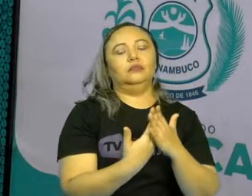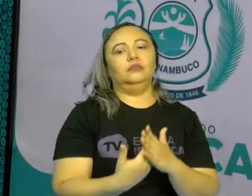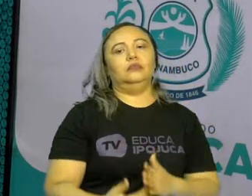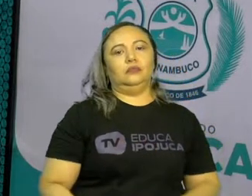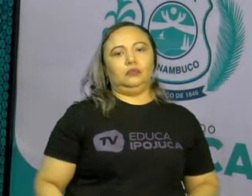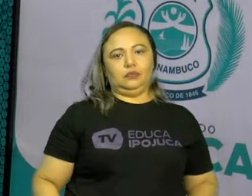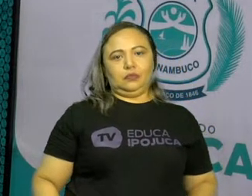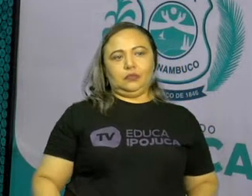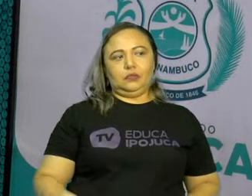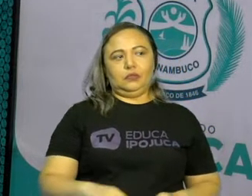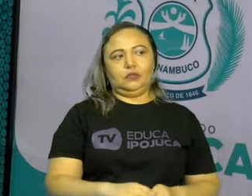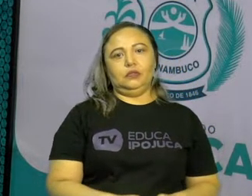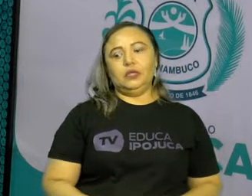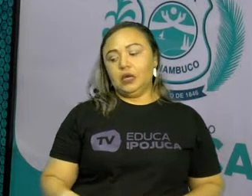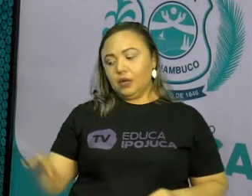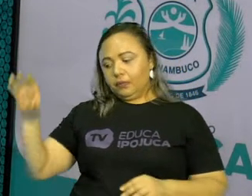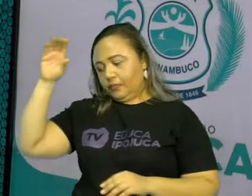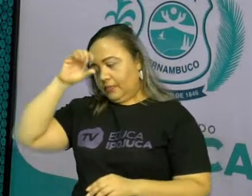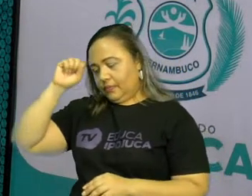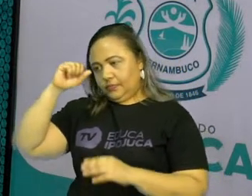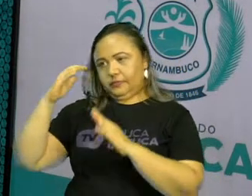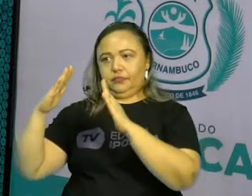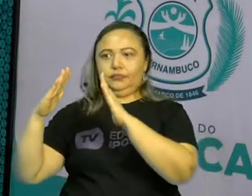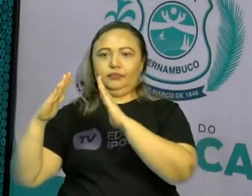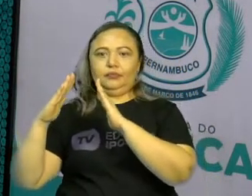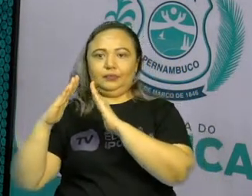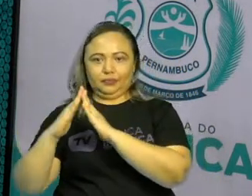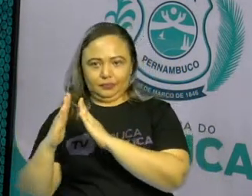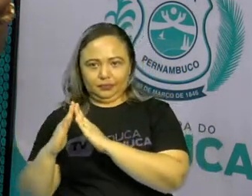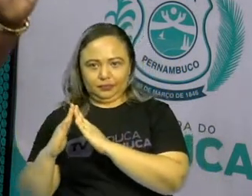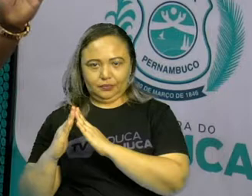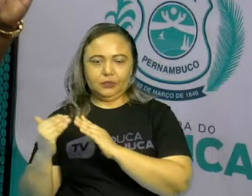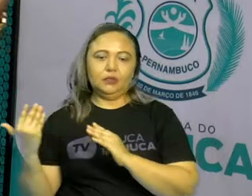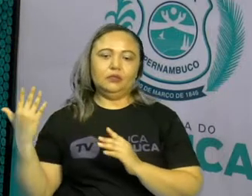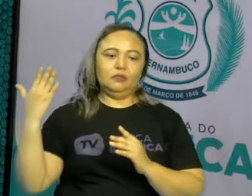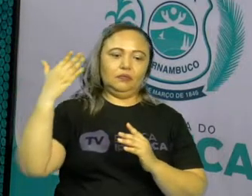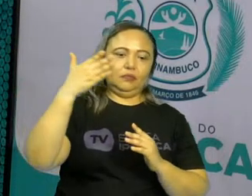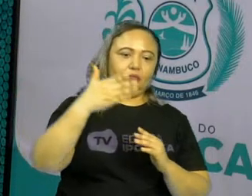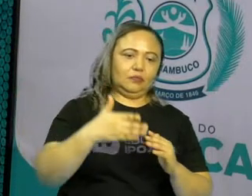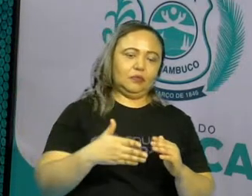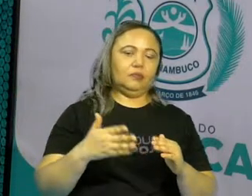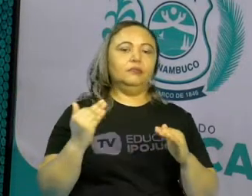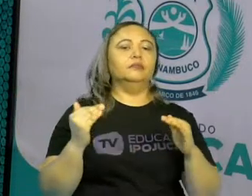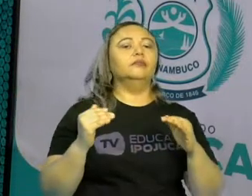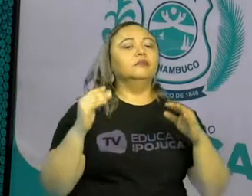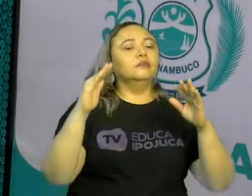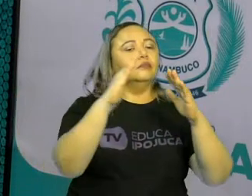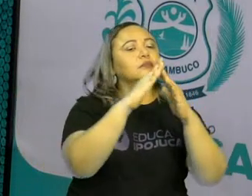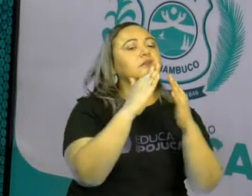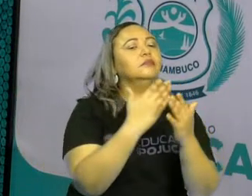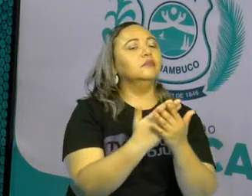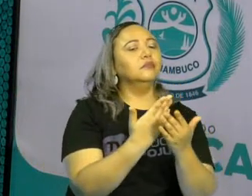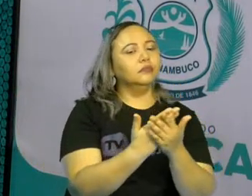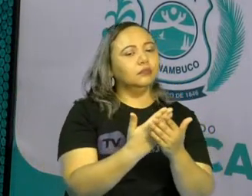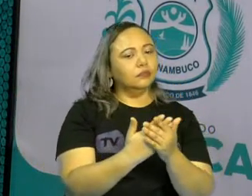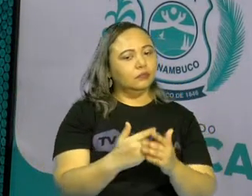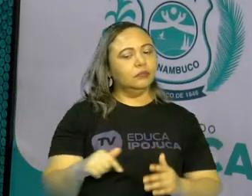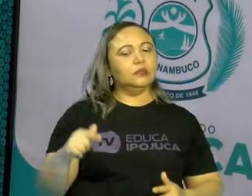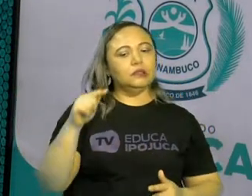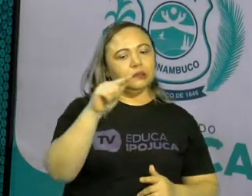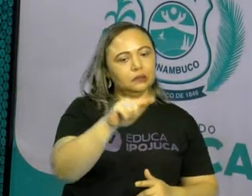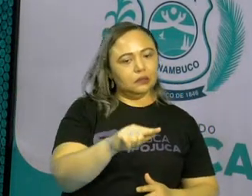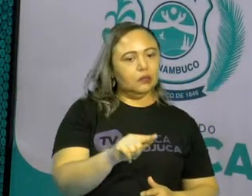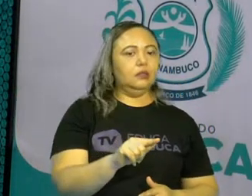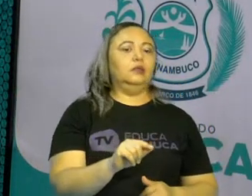que aprendemos em casa. E nela ampliamos para outros valores que vão